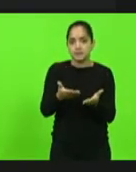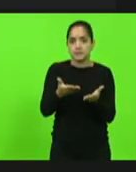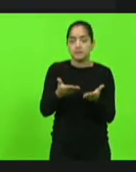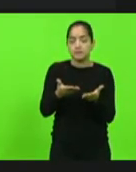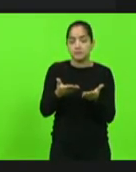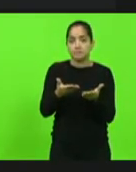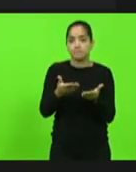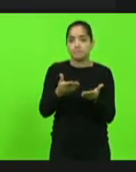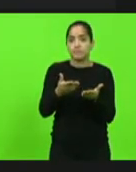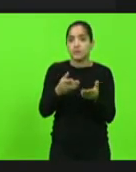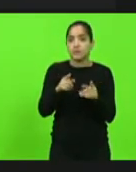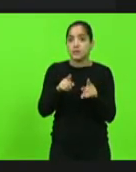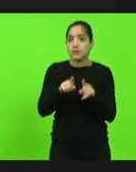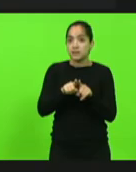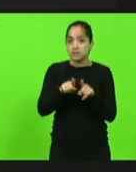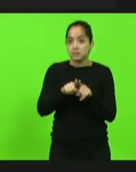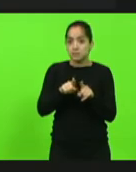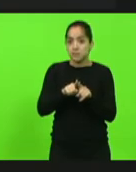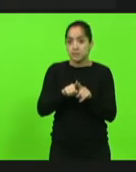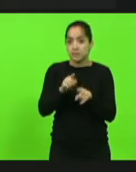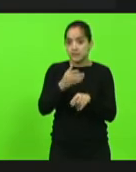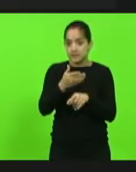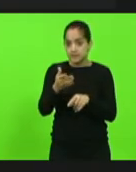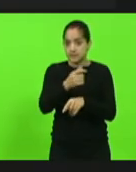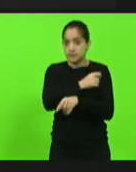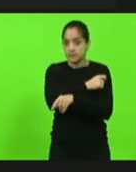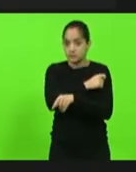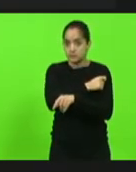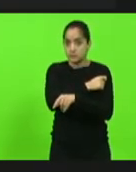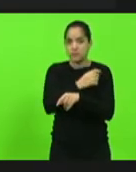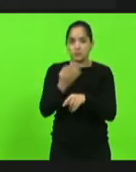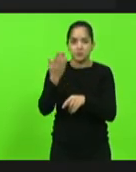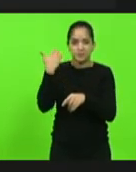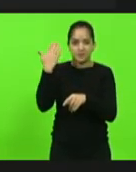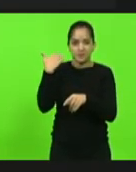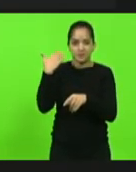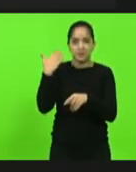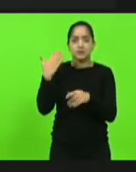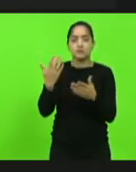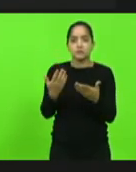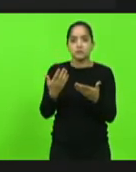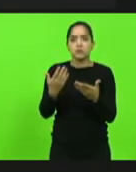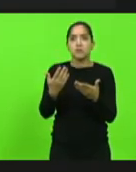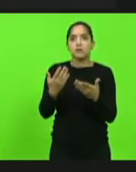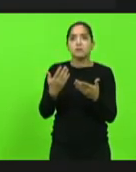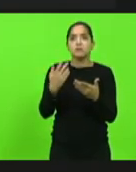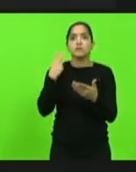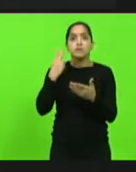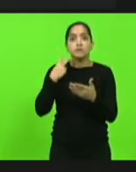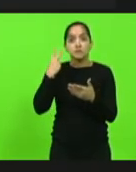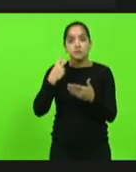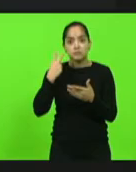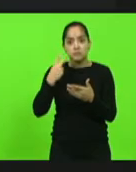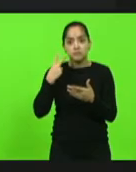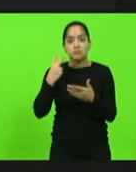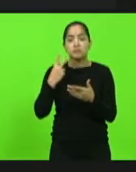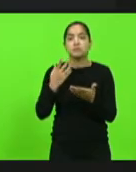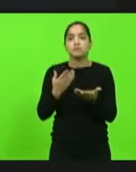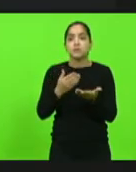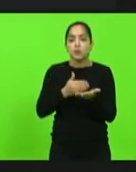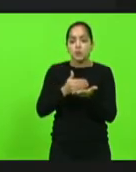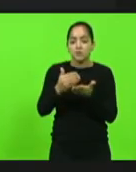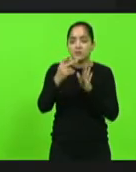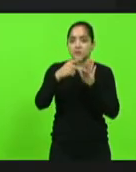questão dos estudantes, eu e Florianópolis, quando vereador, fui autor do projeto de lei que instituiu o vereador Mirim na capital, Então,